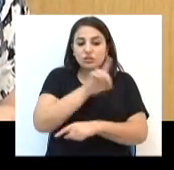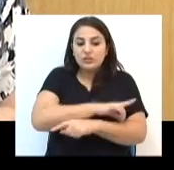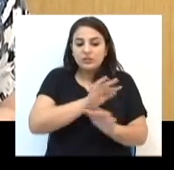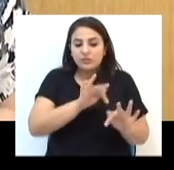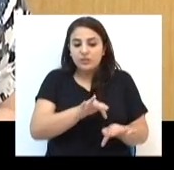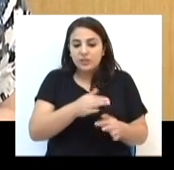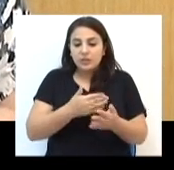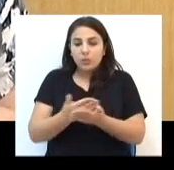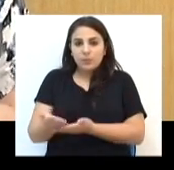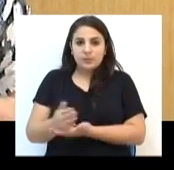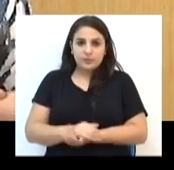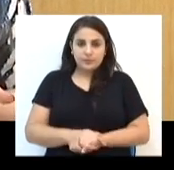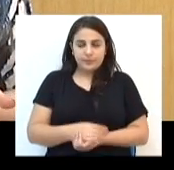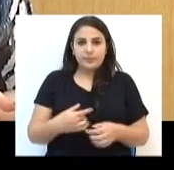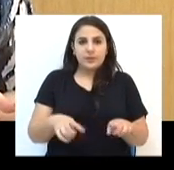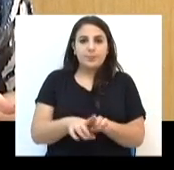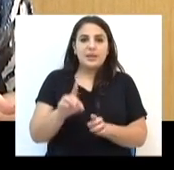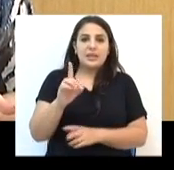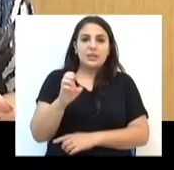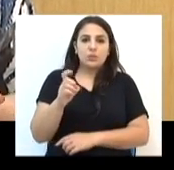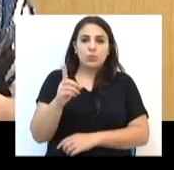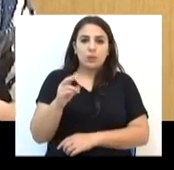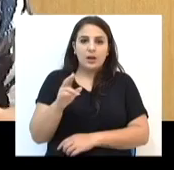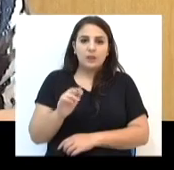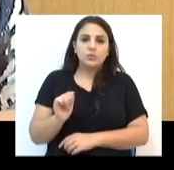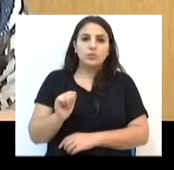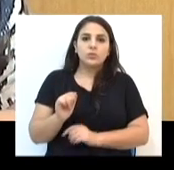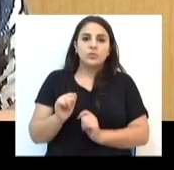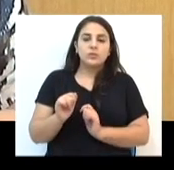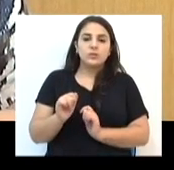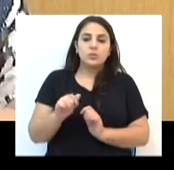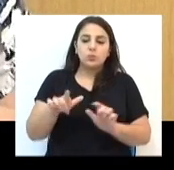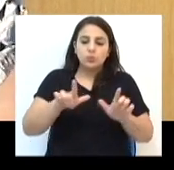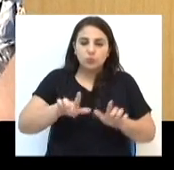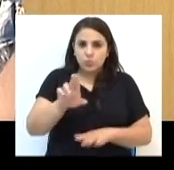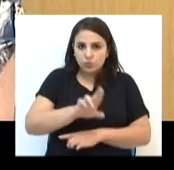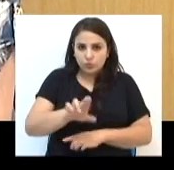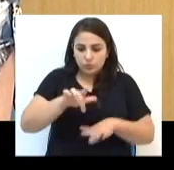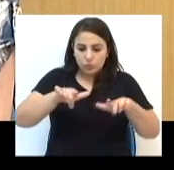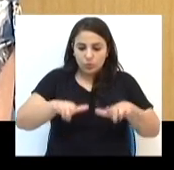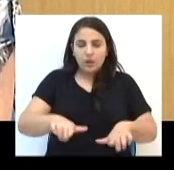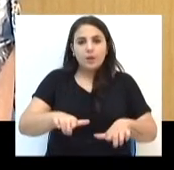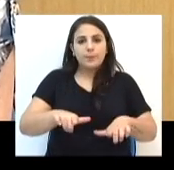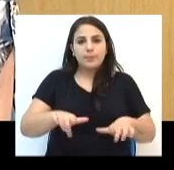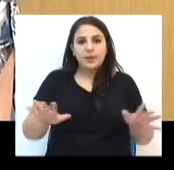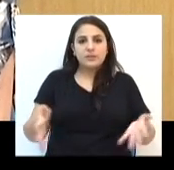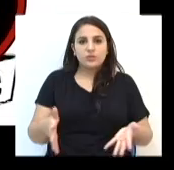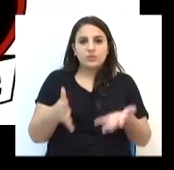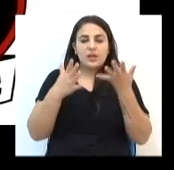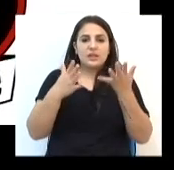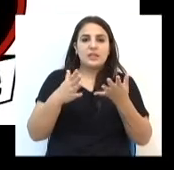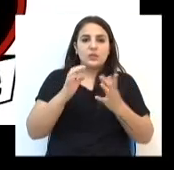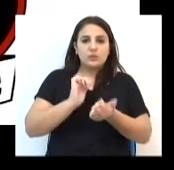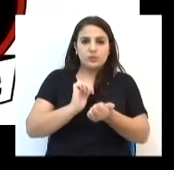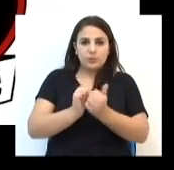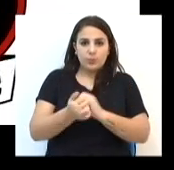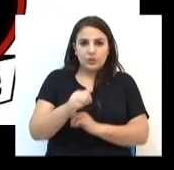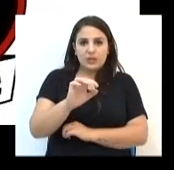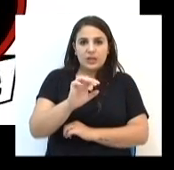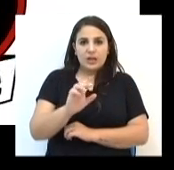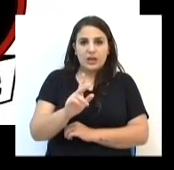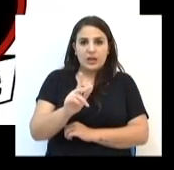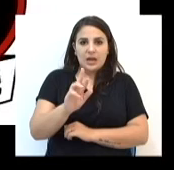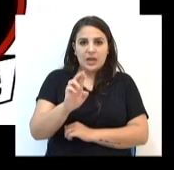Eduardo Peliccioli utilizou a tribuna para incentivar o esporte. Ele falou sobre o rugby. A equipe do